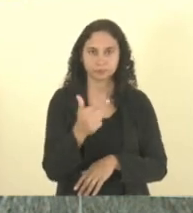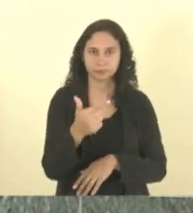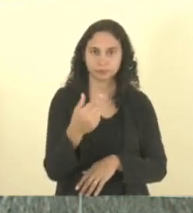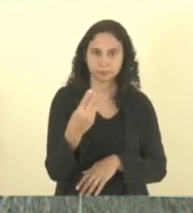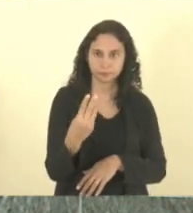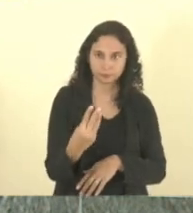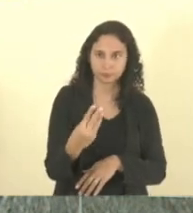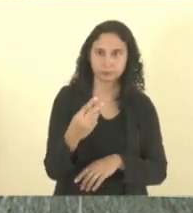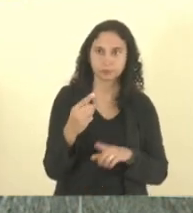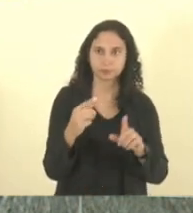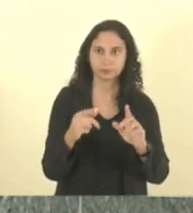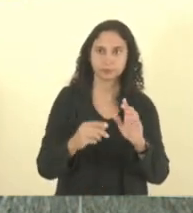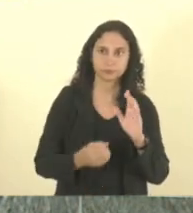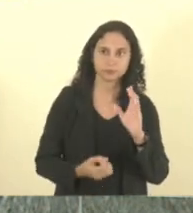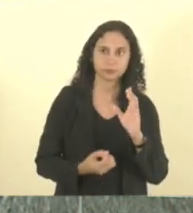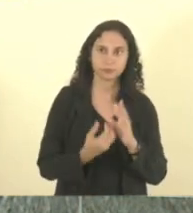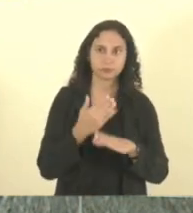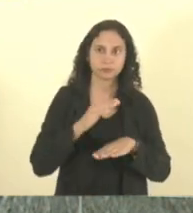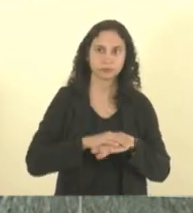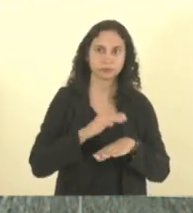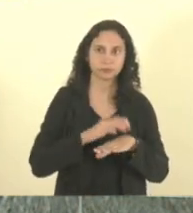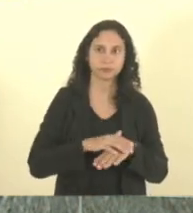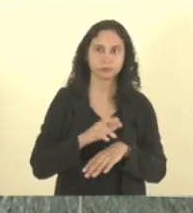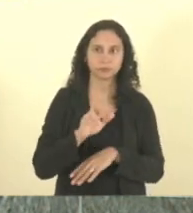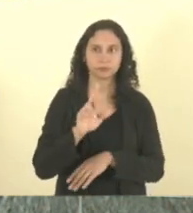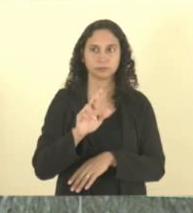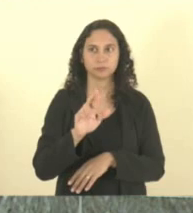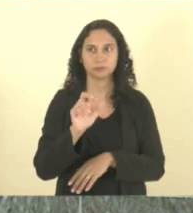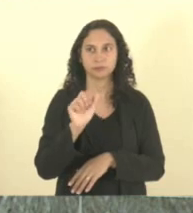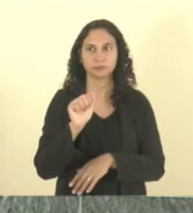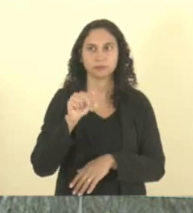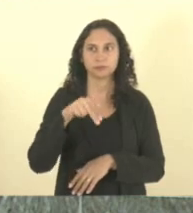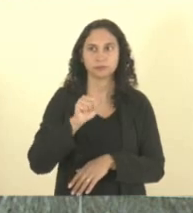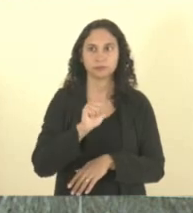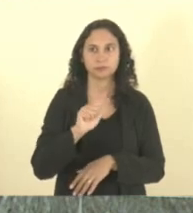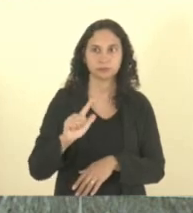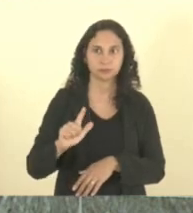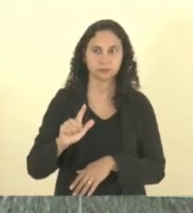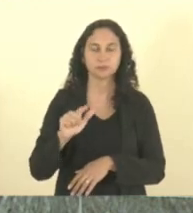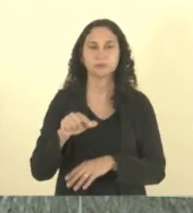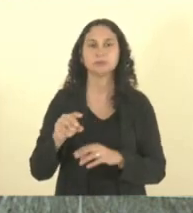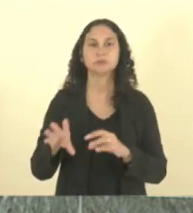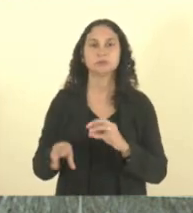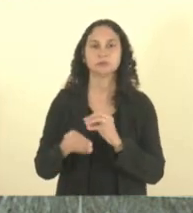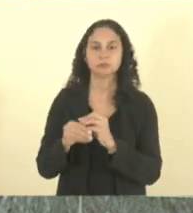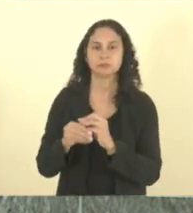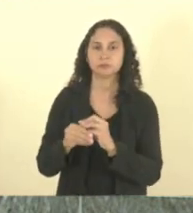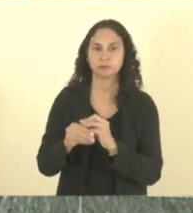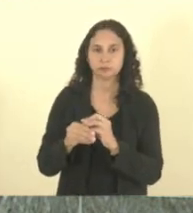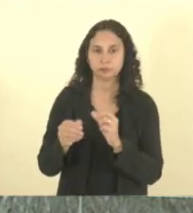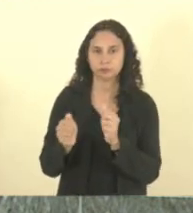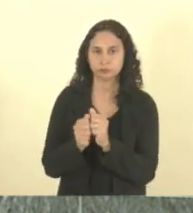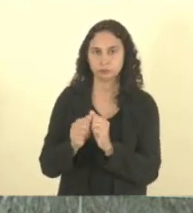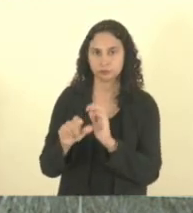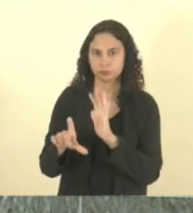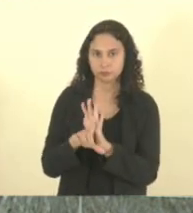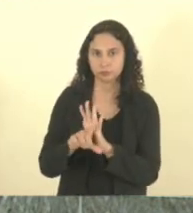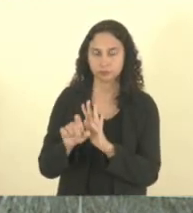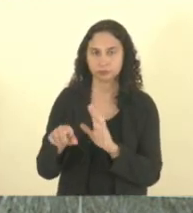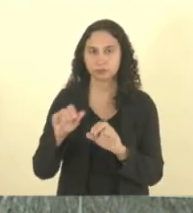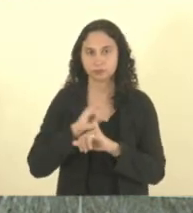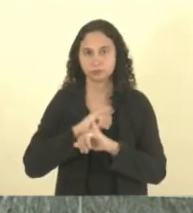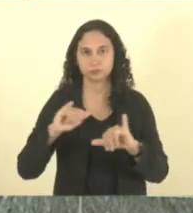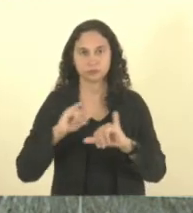da deputada Raquel Lessa. Eu estou como relator, que acrescenta o anexo único à Lei 10.976, que declara de atividade pública a